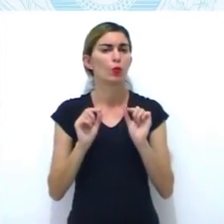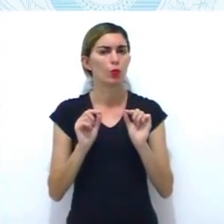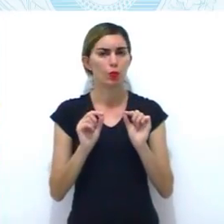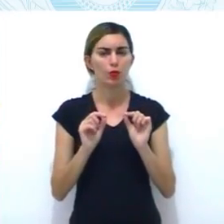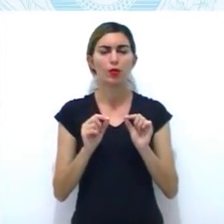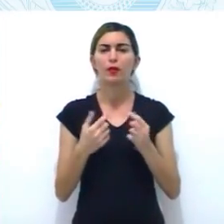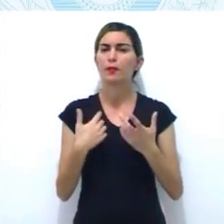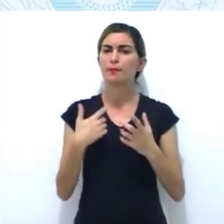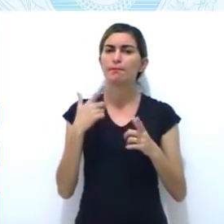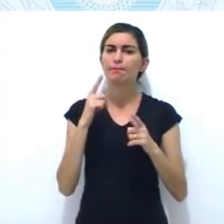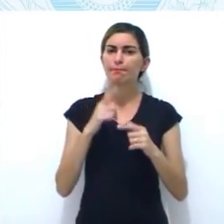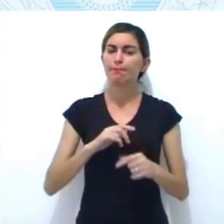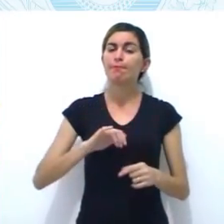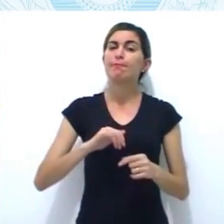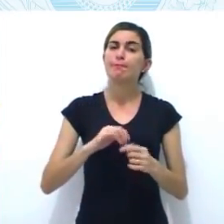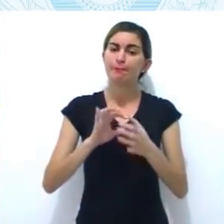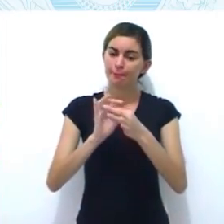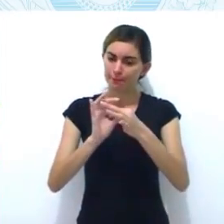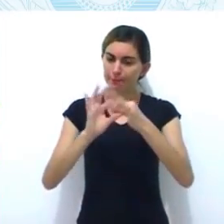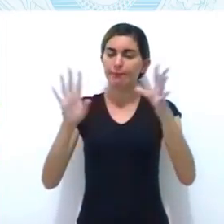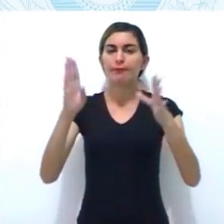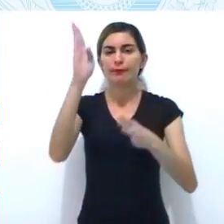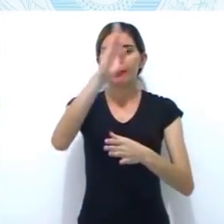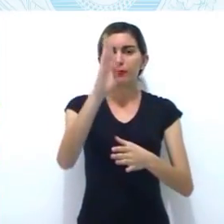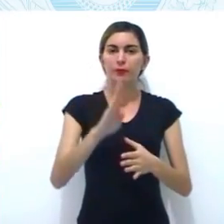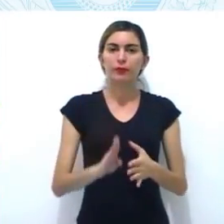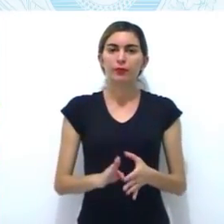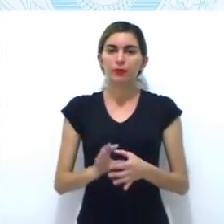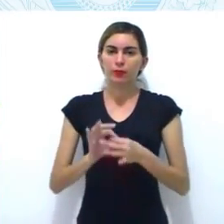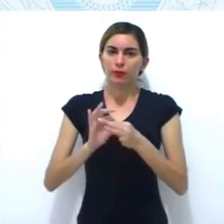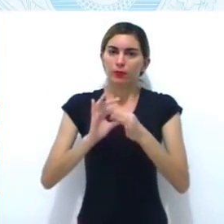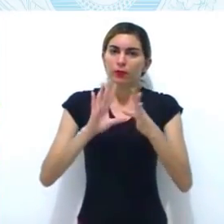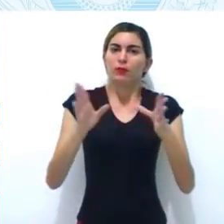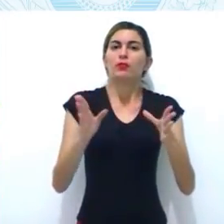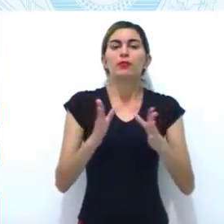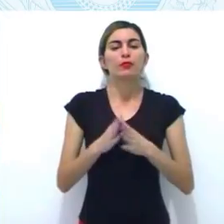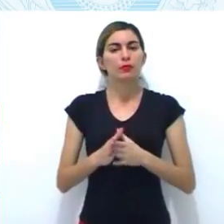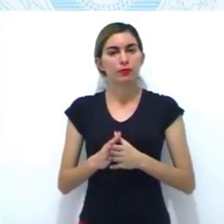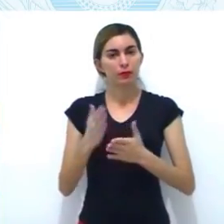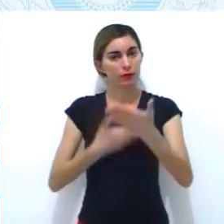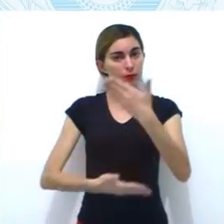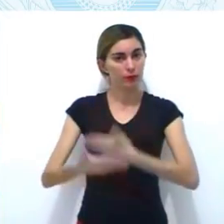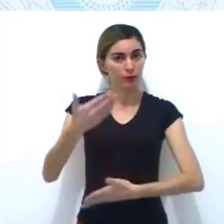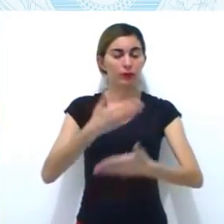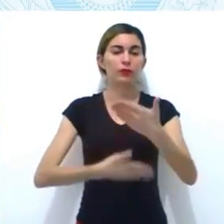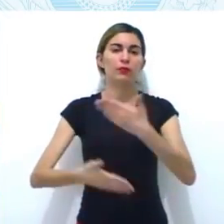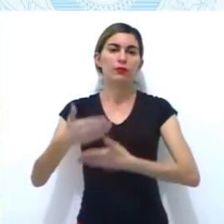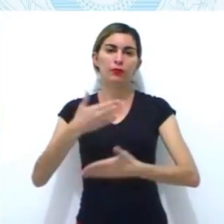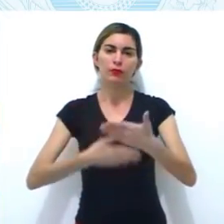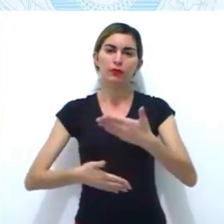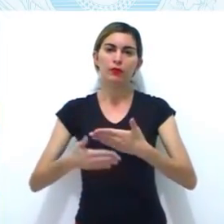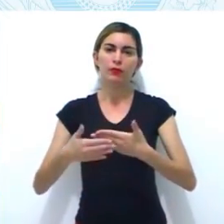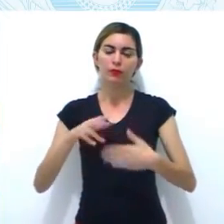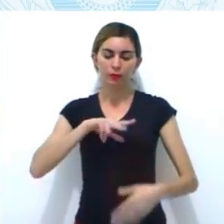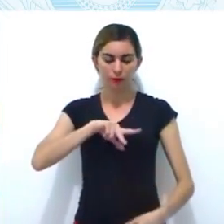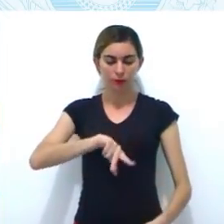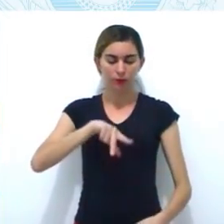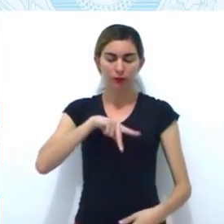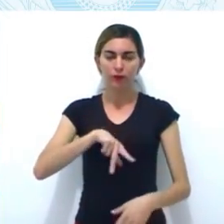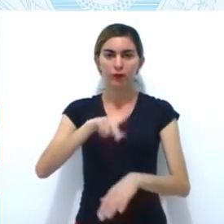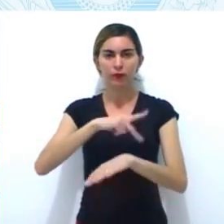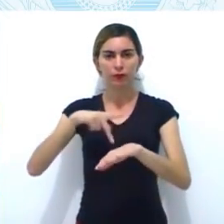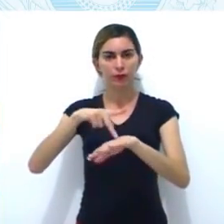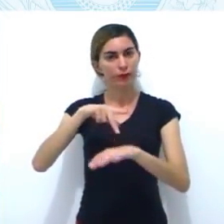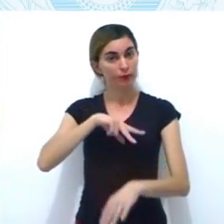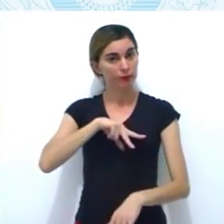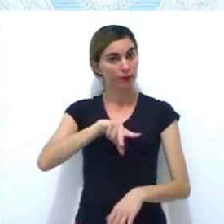seja, forte anseio de conquista a independência do Brasil com relação a Portugal.